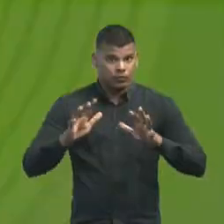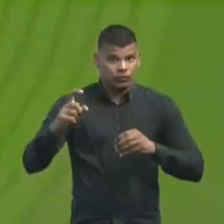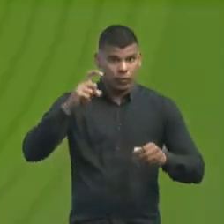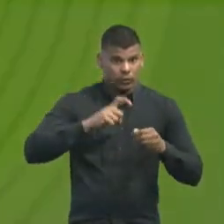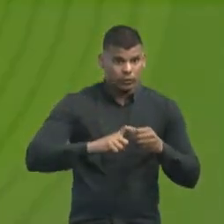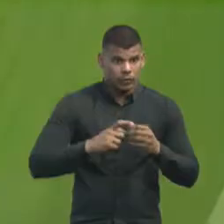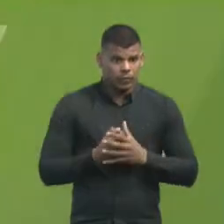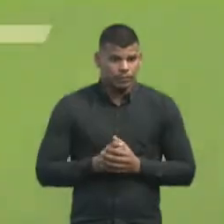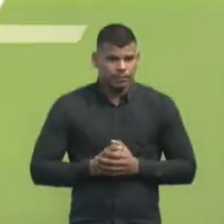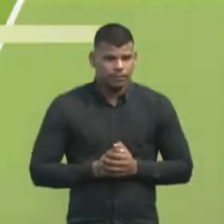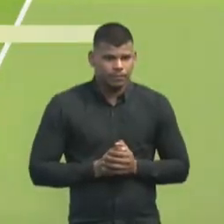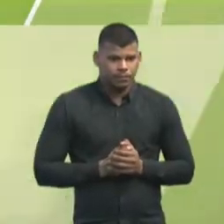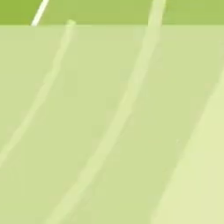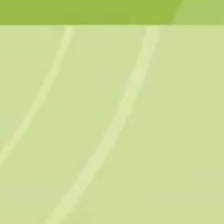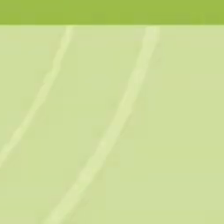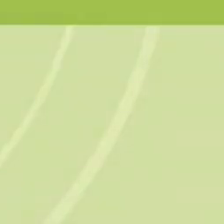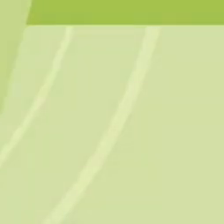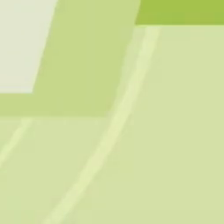já.